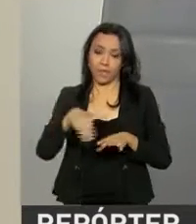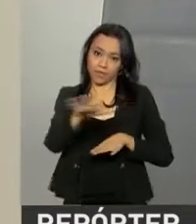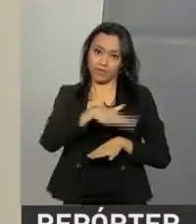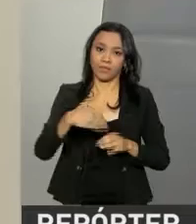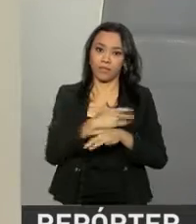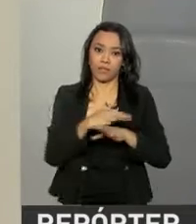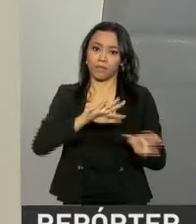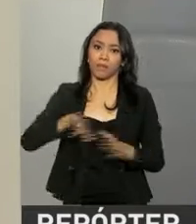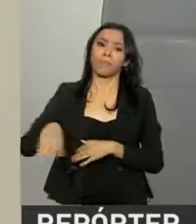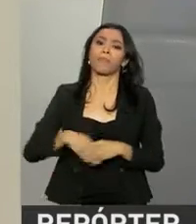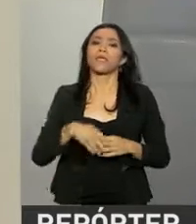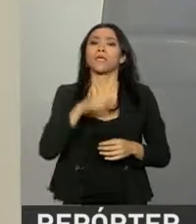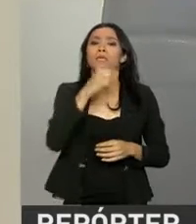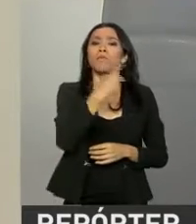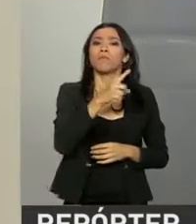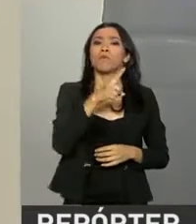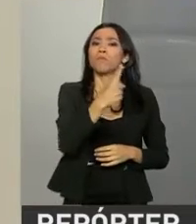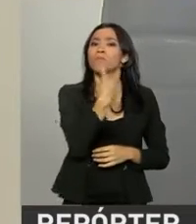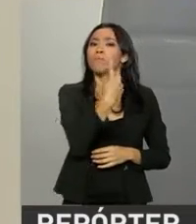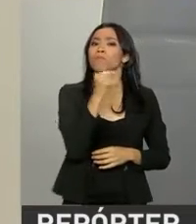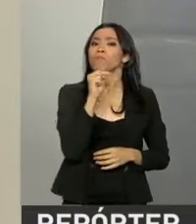.800,00 a R 6.500,00.